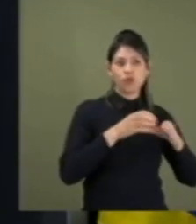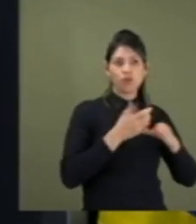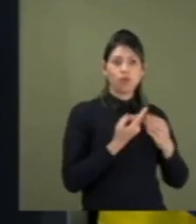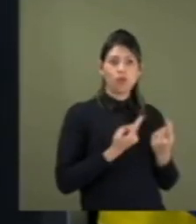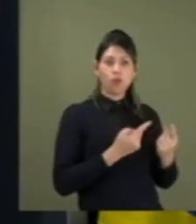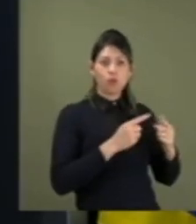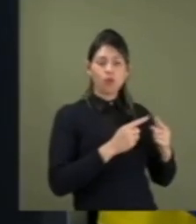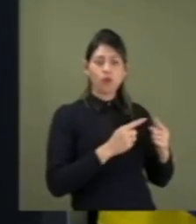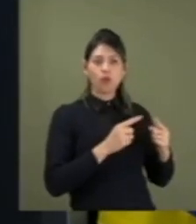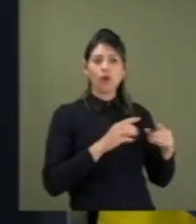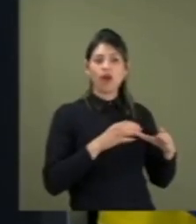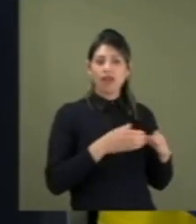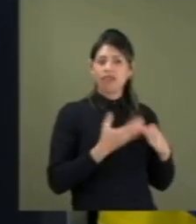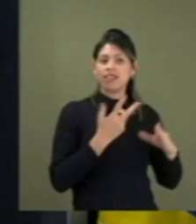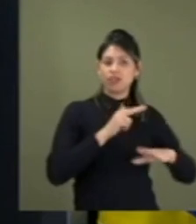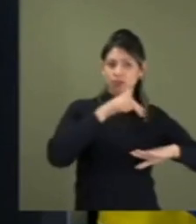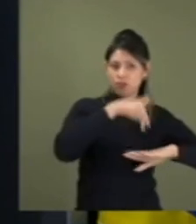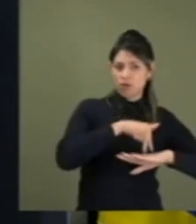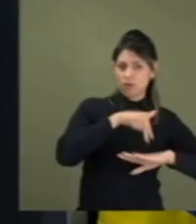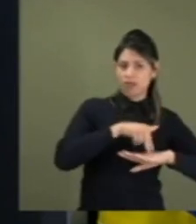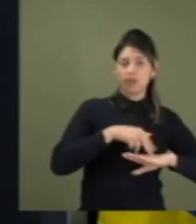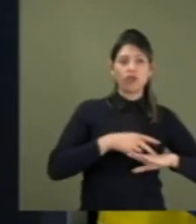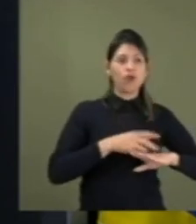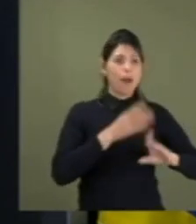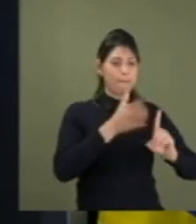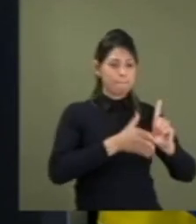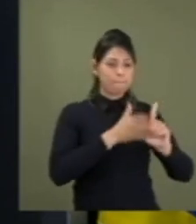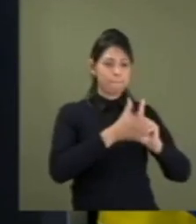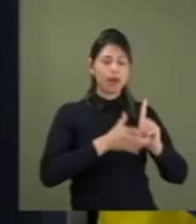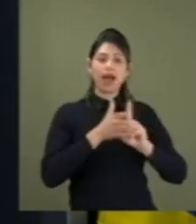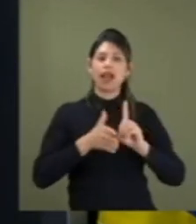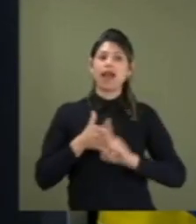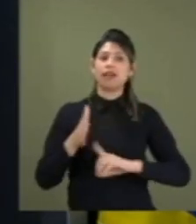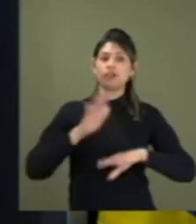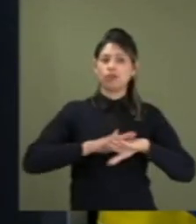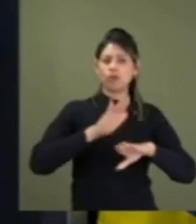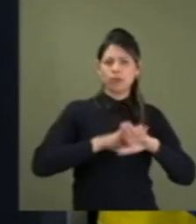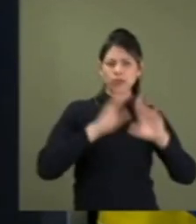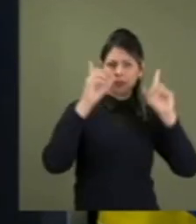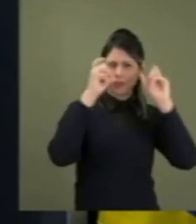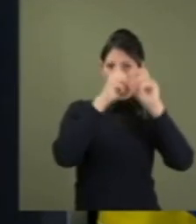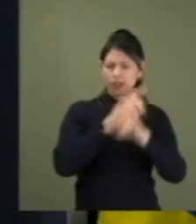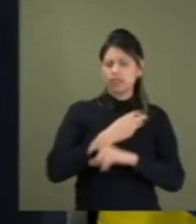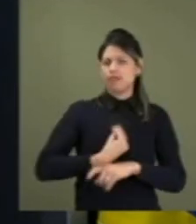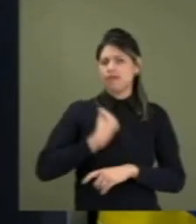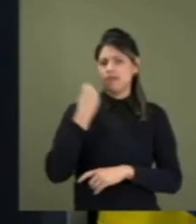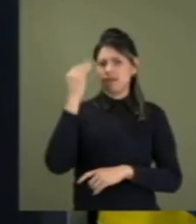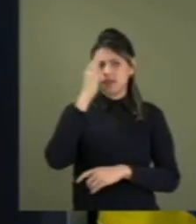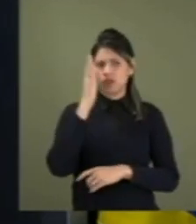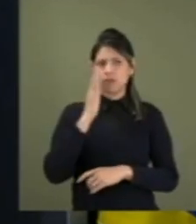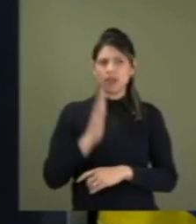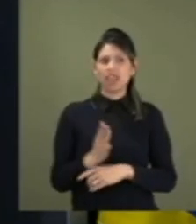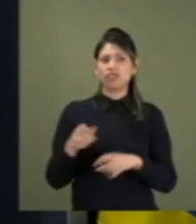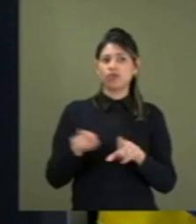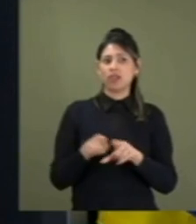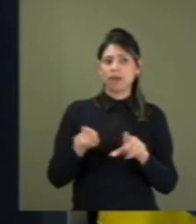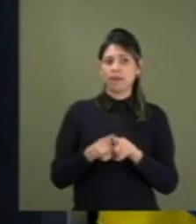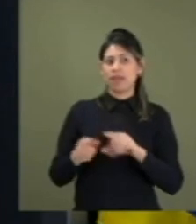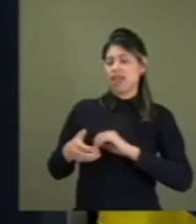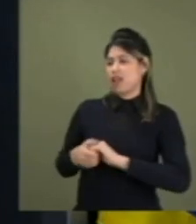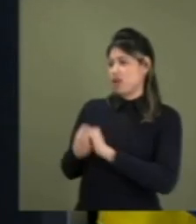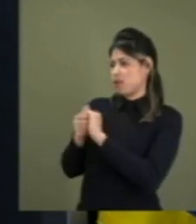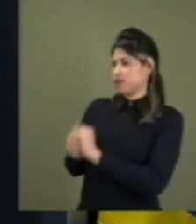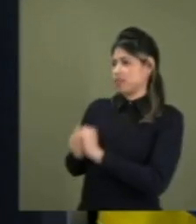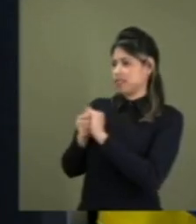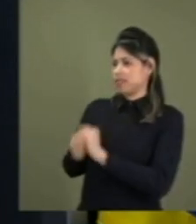nesses tempos difíceis e sombrios que estamos vivendo no Brasil. Eu queria saudar também a